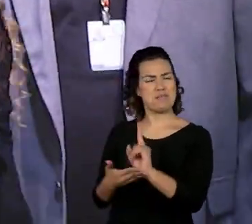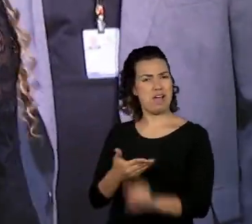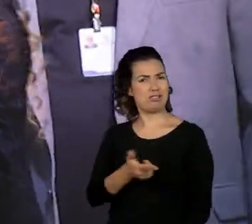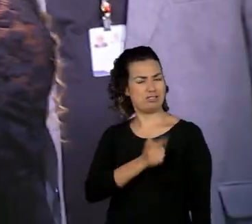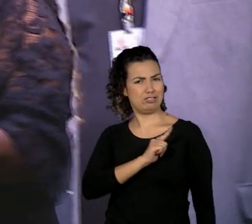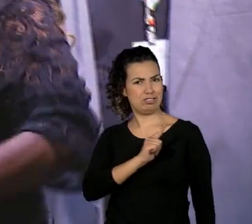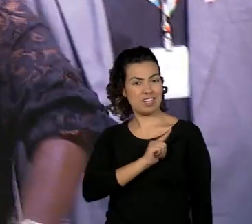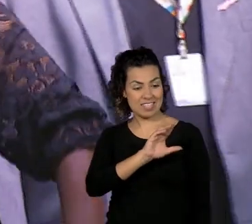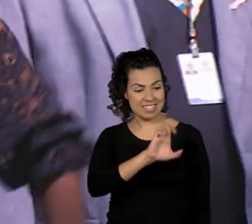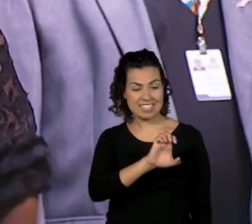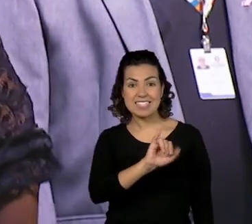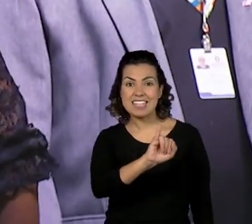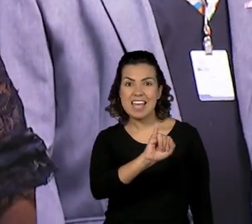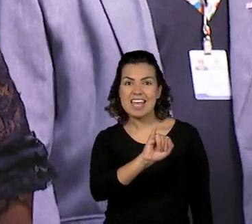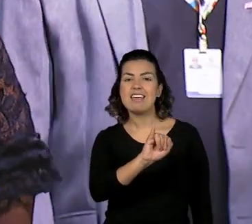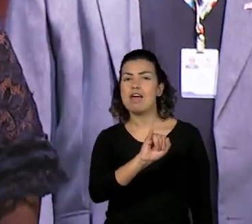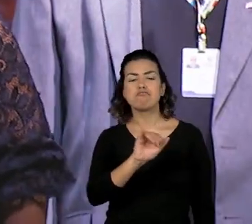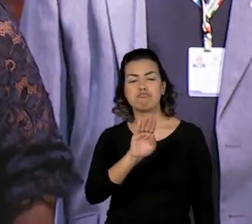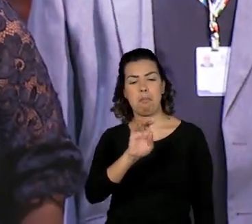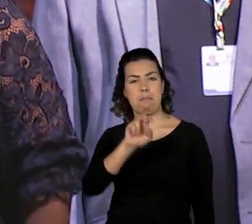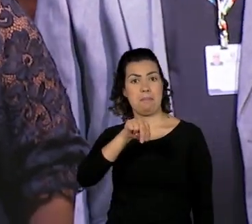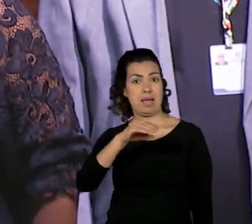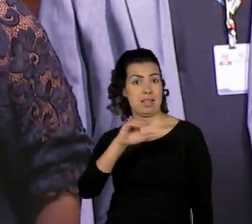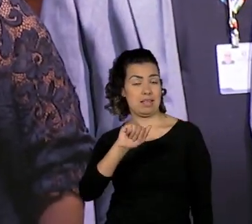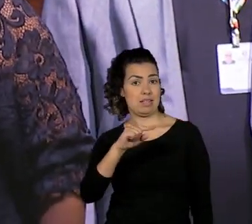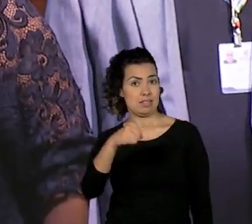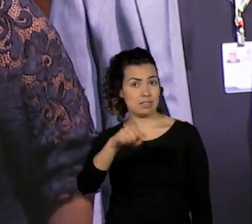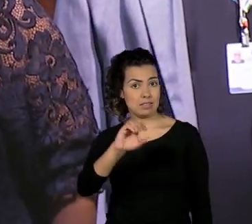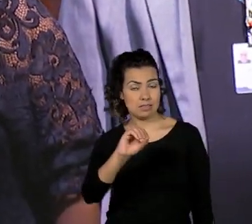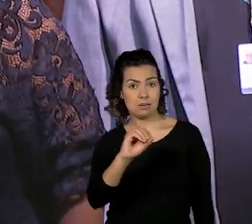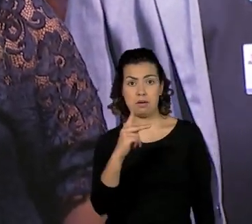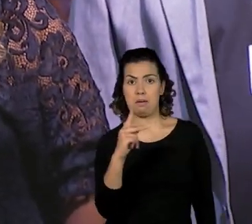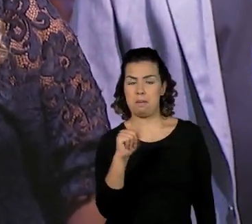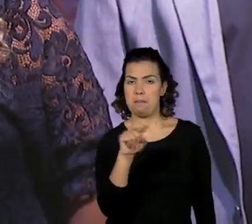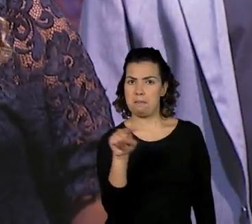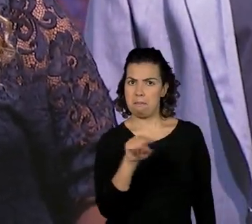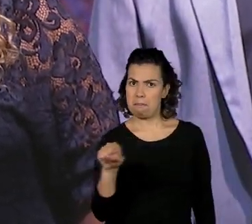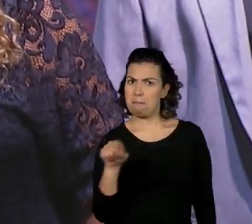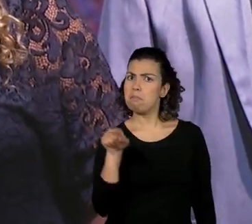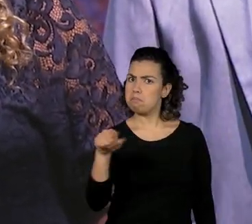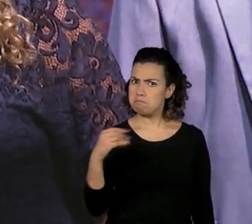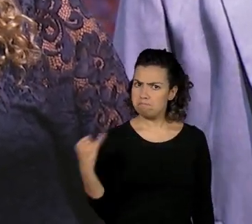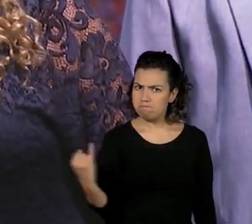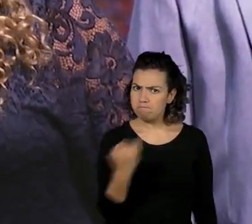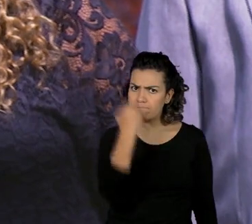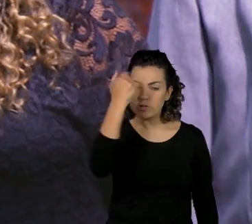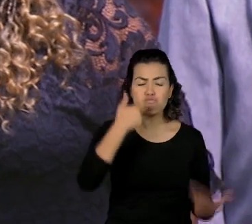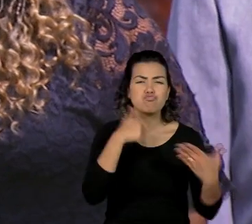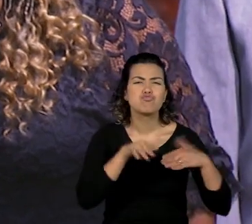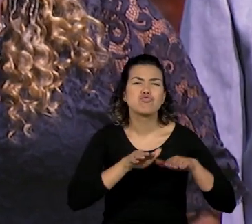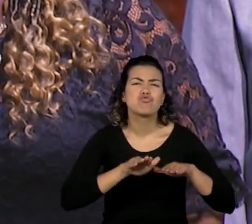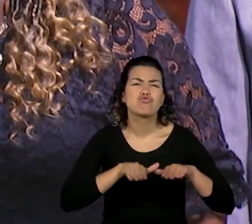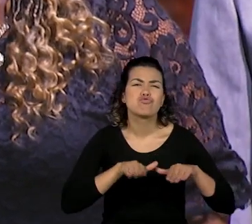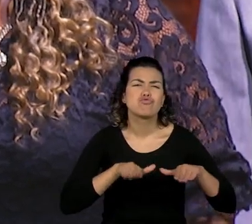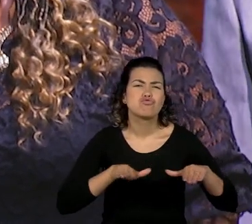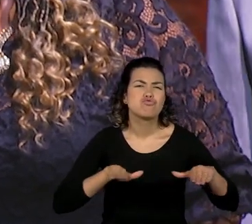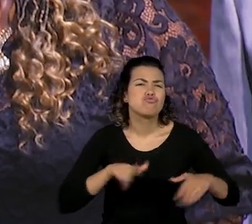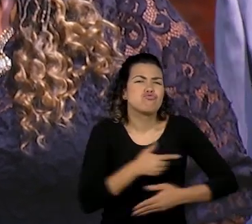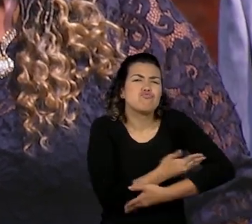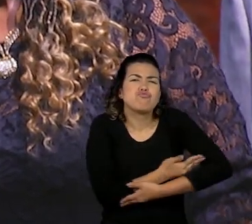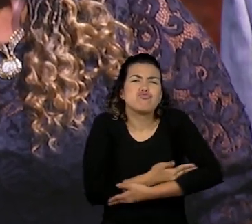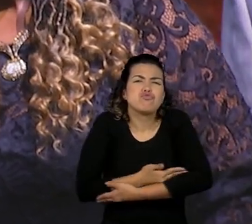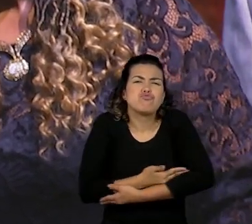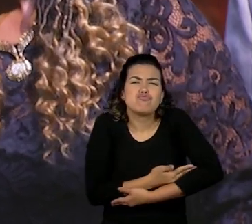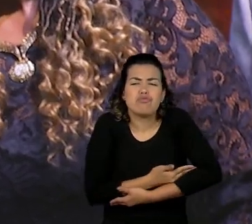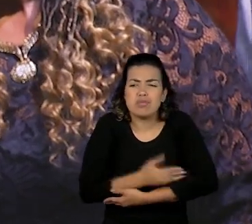Paz, que faz parte da Rede Parceira, uma rede importante na educação infantil, que a gente está falando de crianças de bebês até